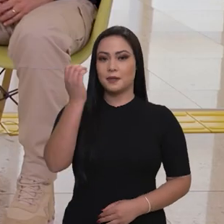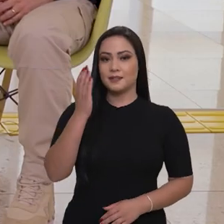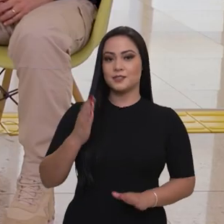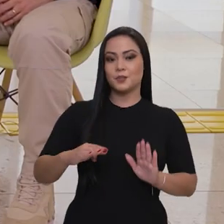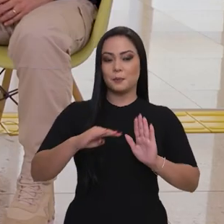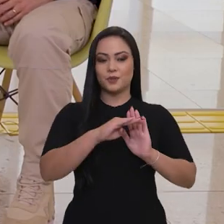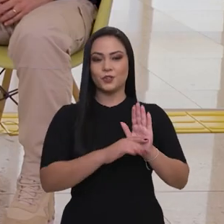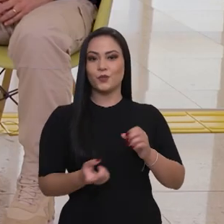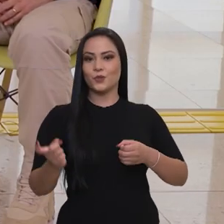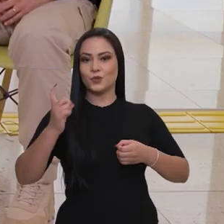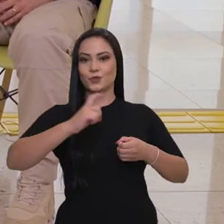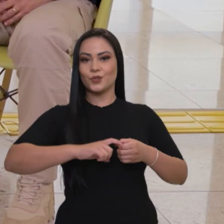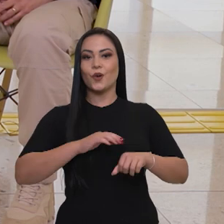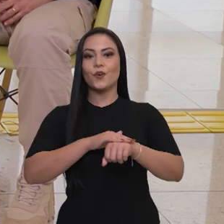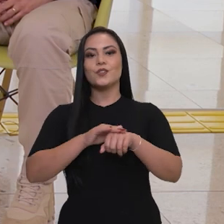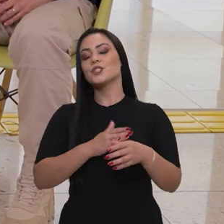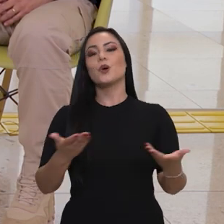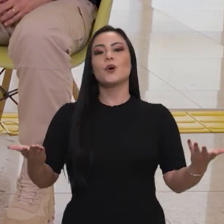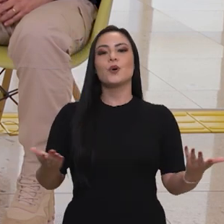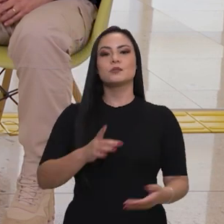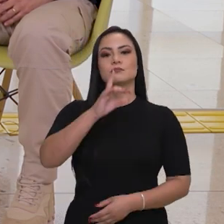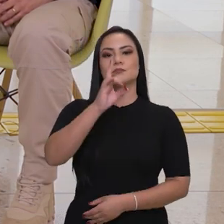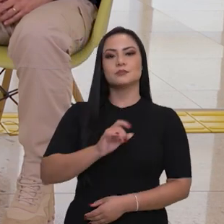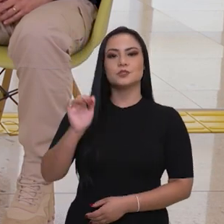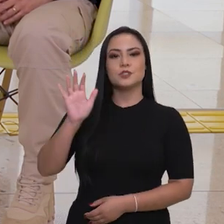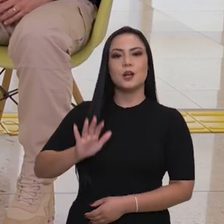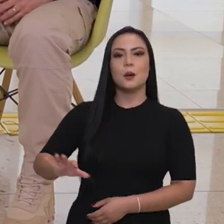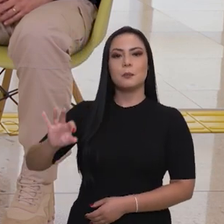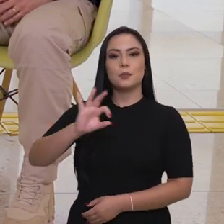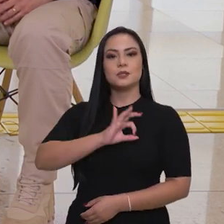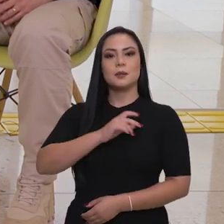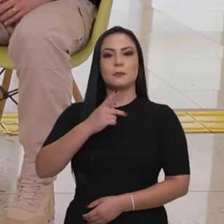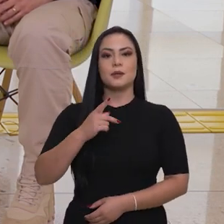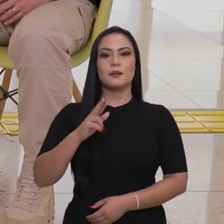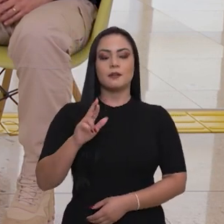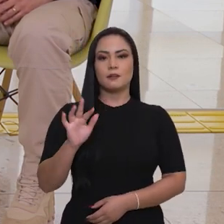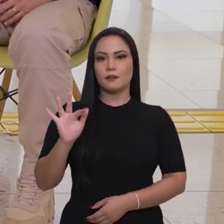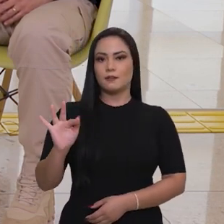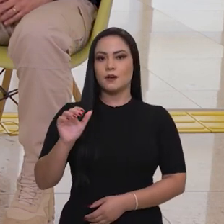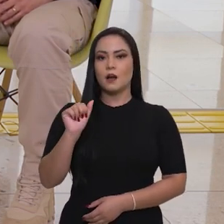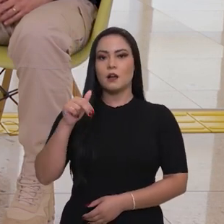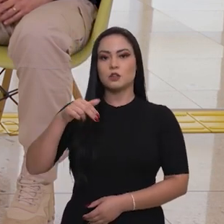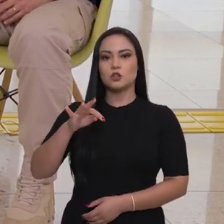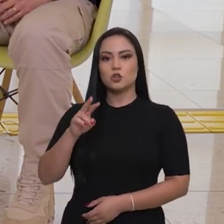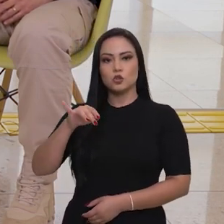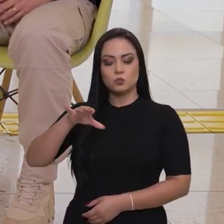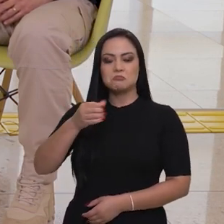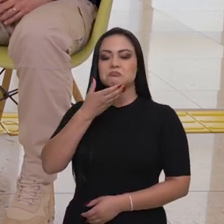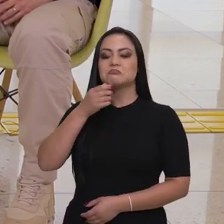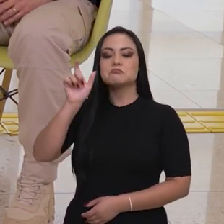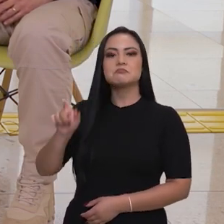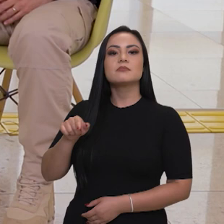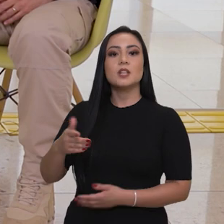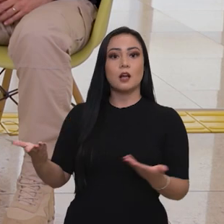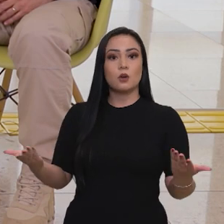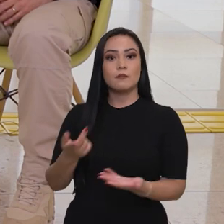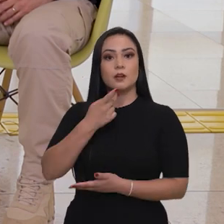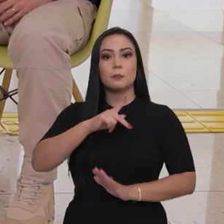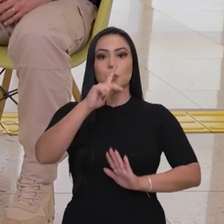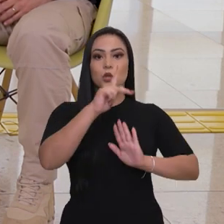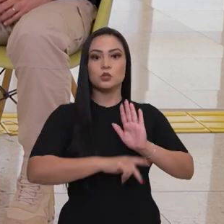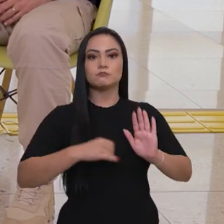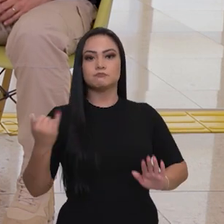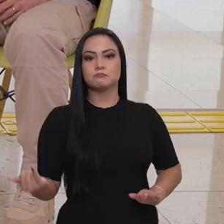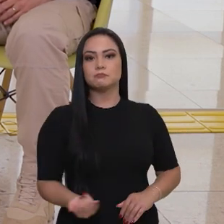Brasil em Pauta já está de volta e a conversa hoje é com o diretor-geral da Polícia Rodoviária Federal, Antônio Oliveira. Bom, vamos